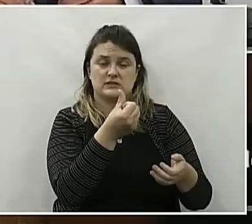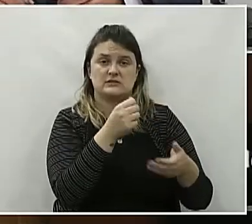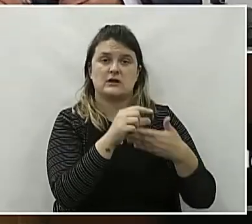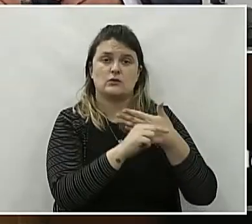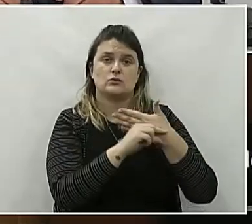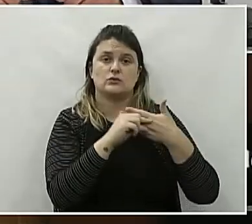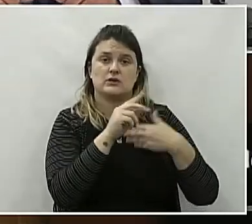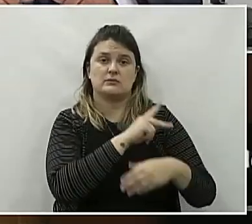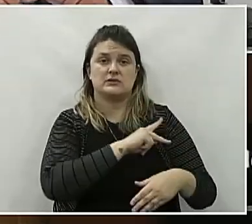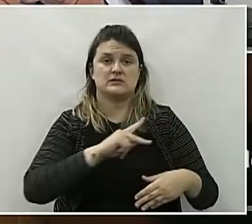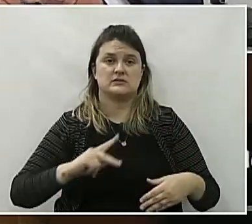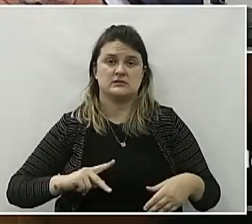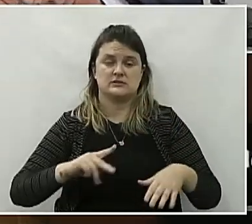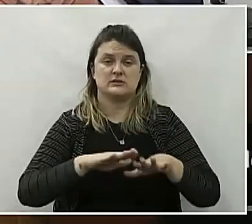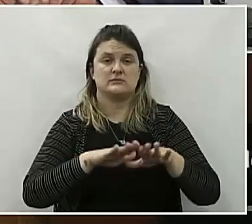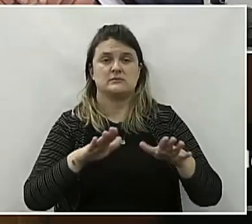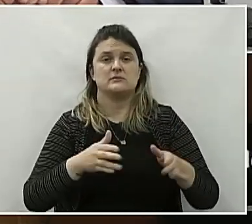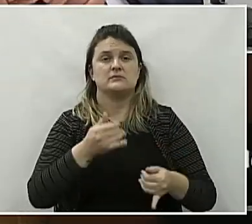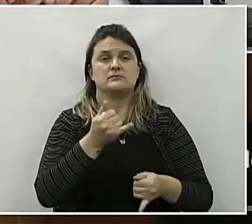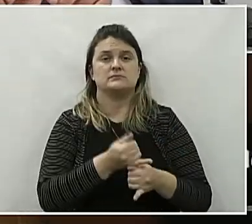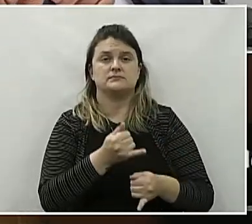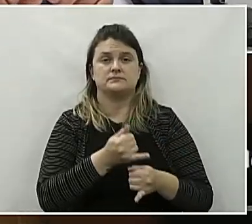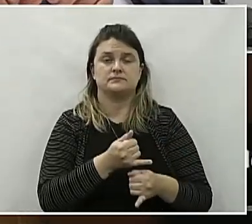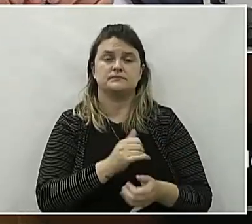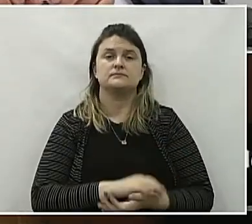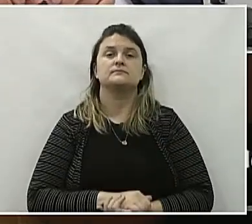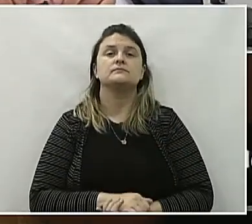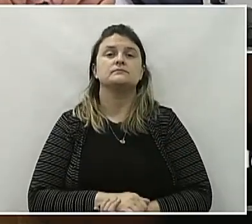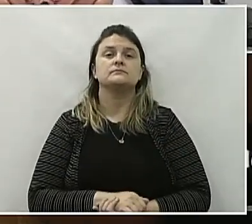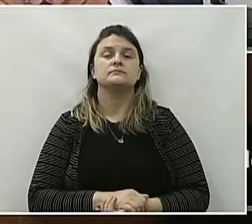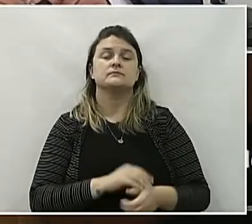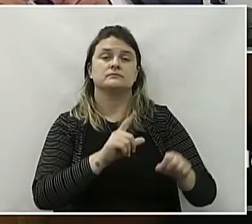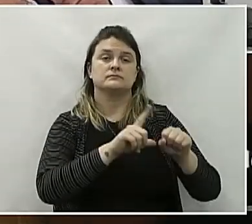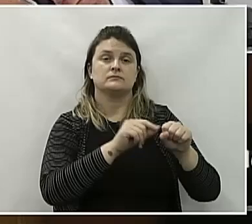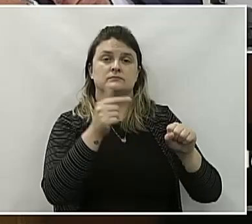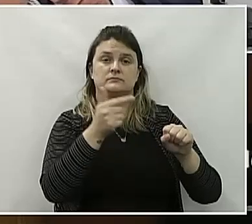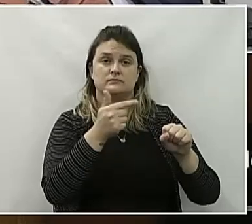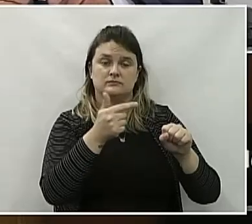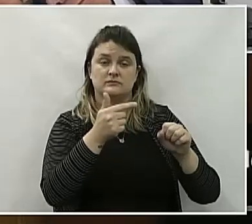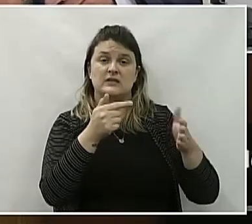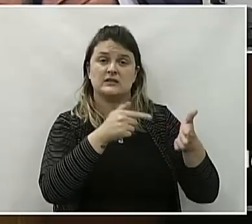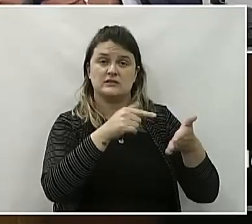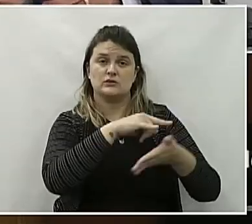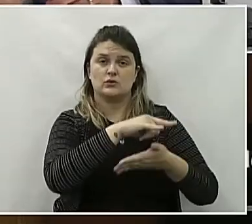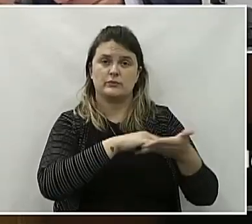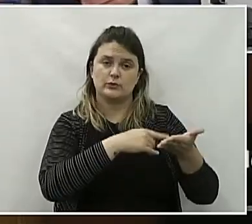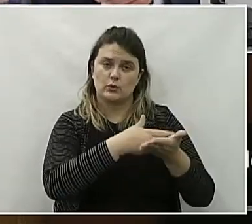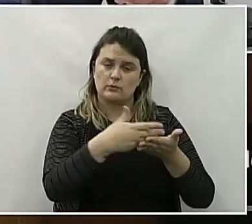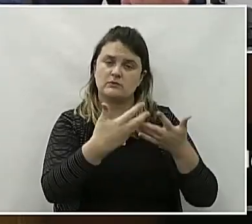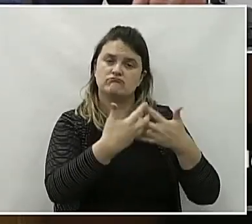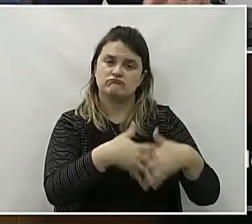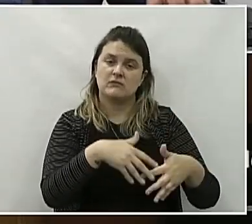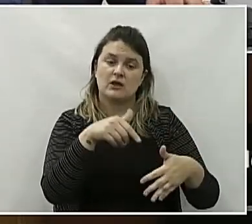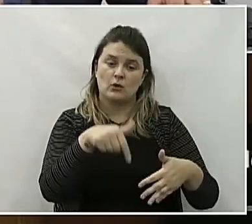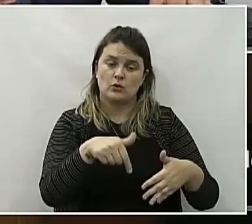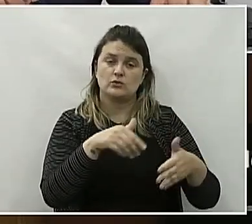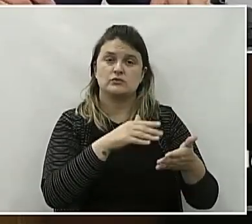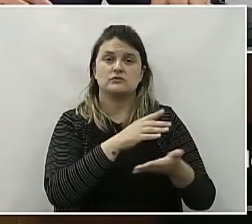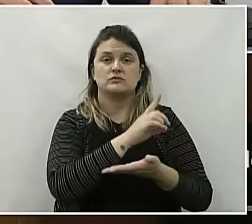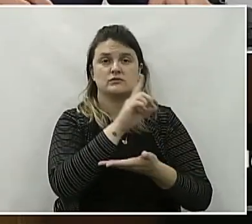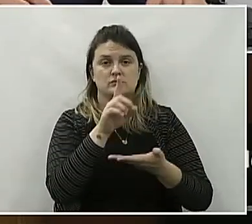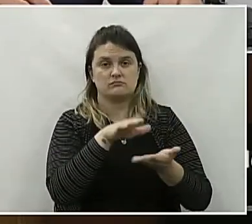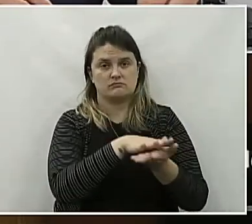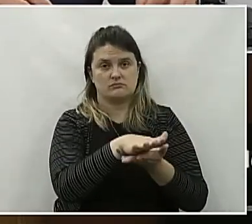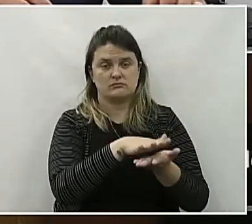autoria do presidente da mesa diretora da Câmara Municipal de União da Vitória. Artigo 2º. Essa portaria entre em vigor na data da sua publicação. União da